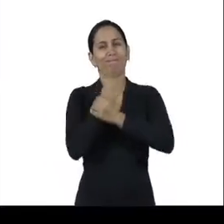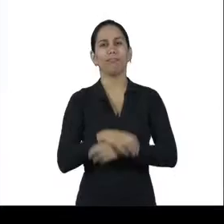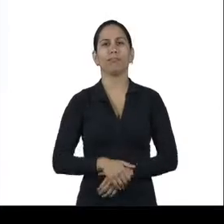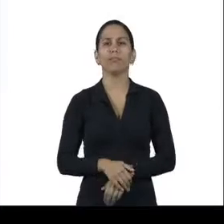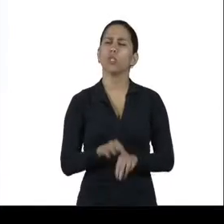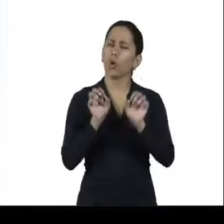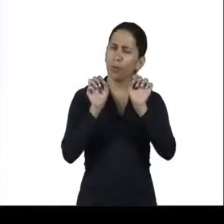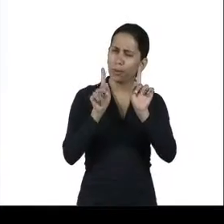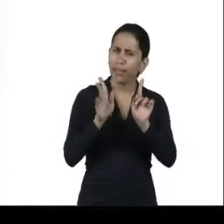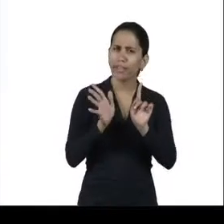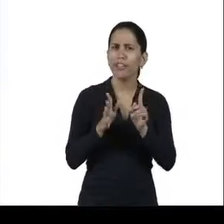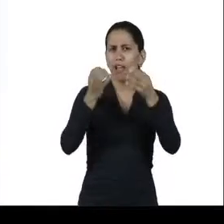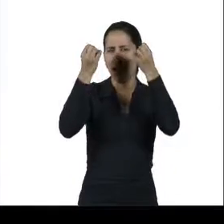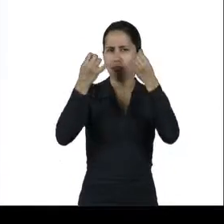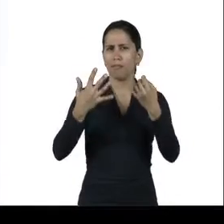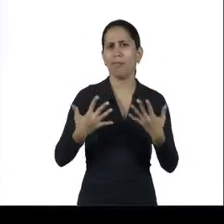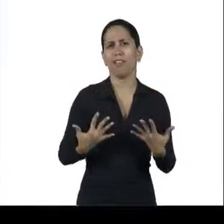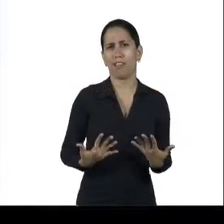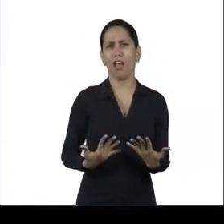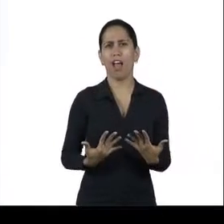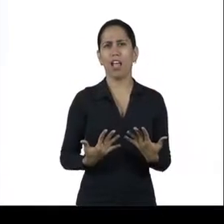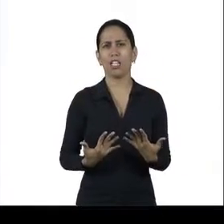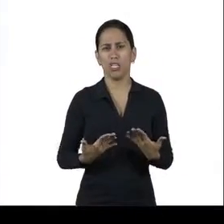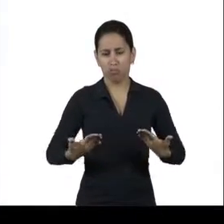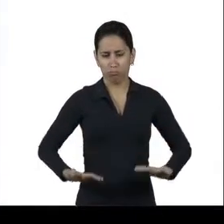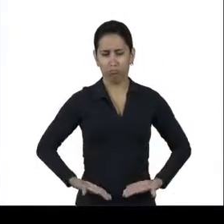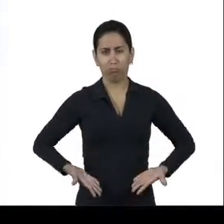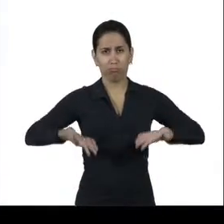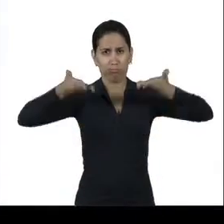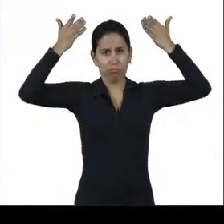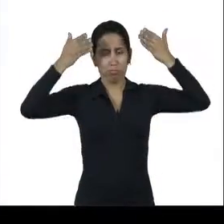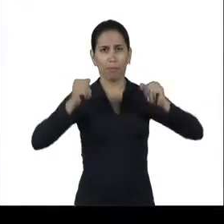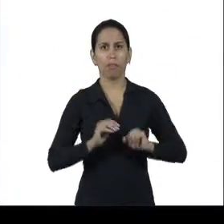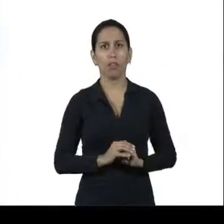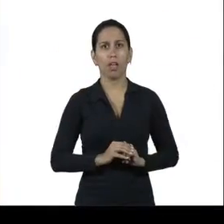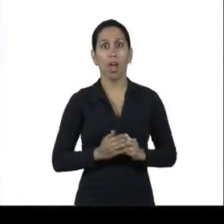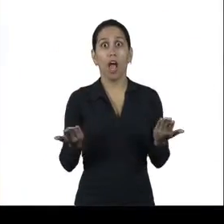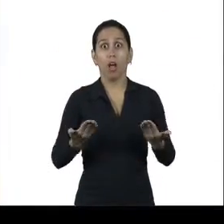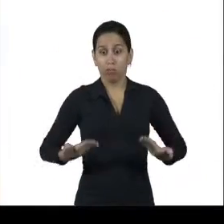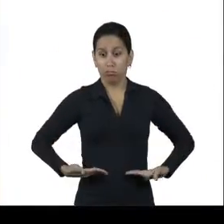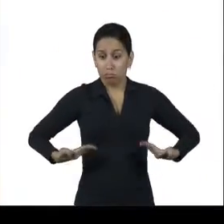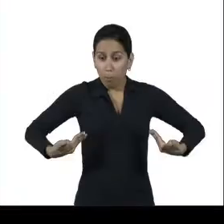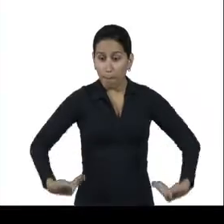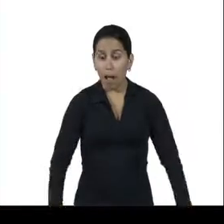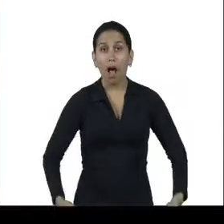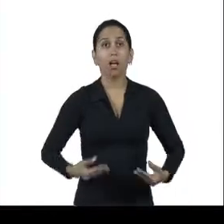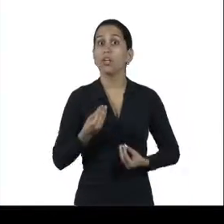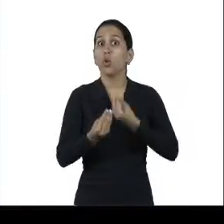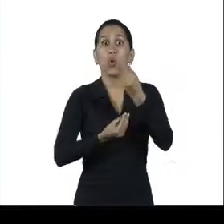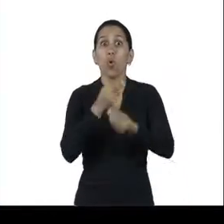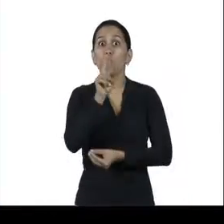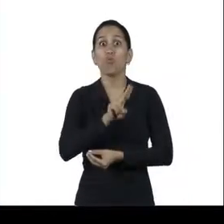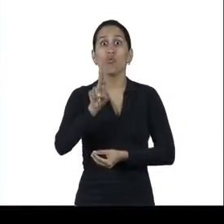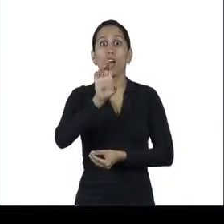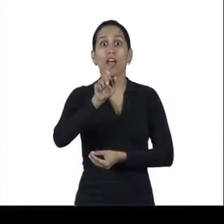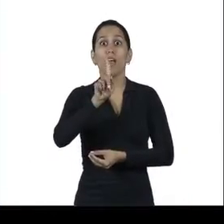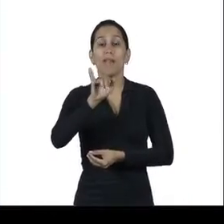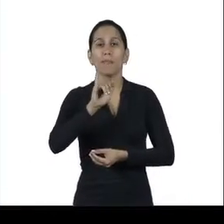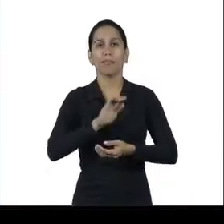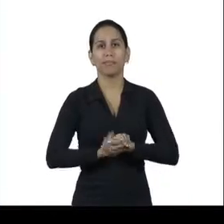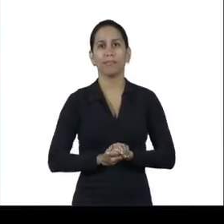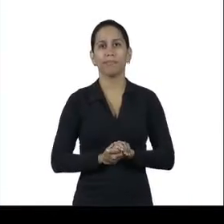Ok, já falamos sobre os cuidados com a parte superior do corpo. E na parte de baixo, nas pernas e nos pés, como usar os EPIs?